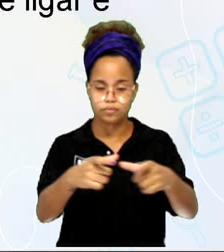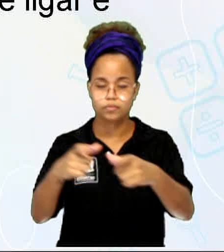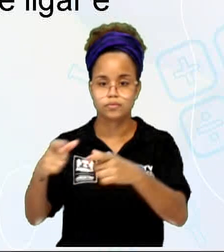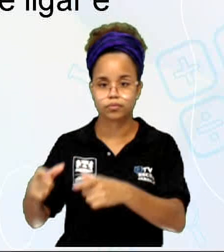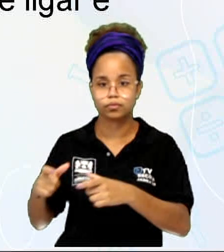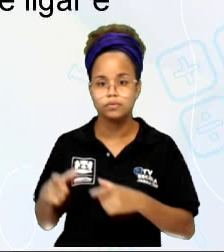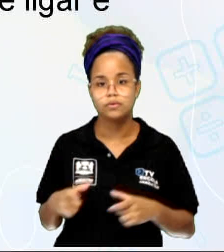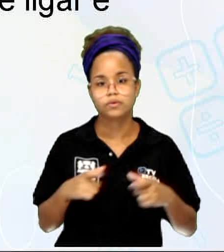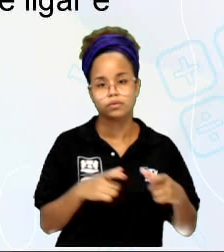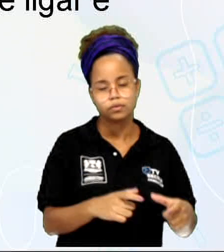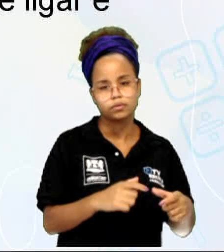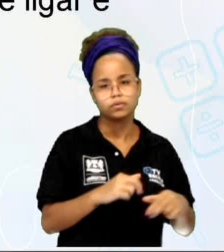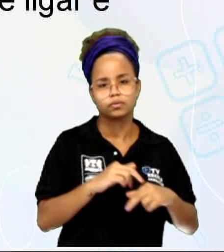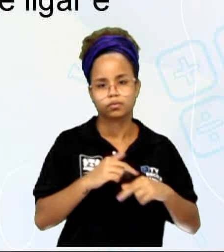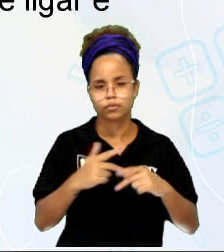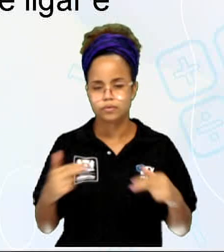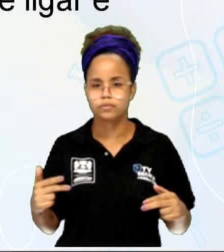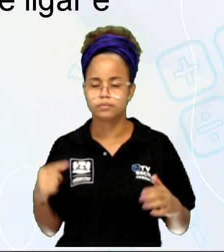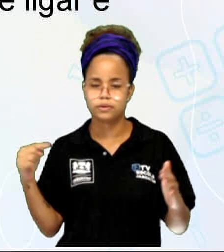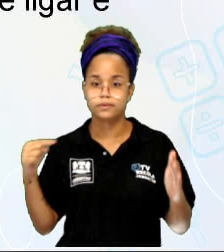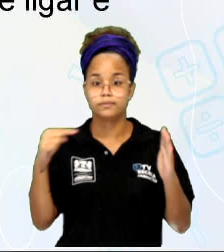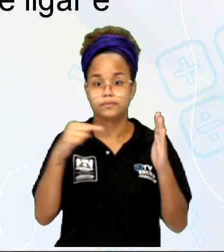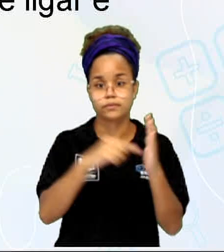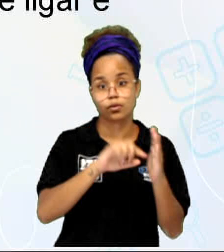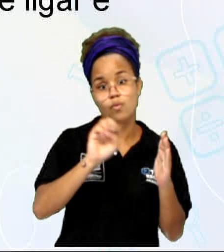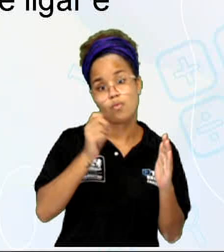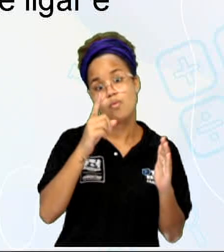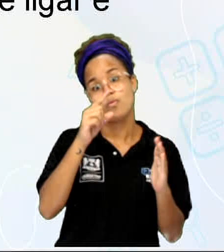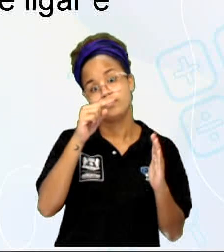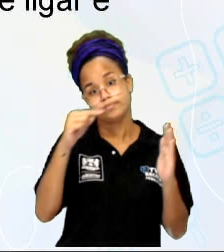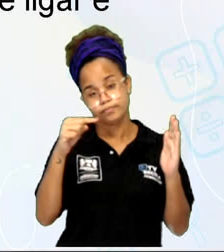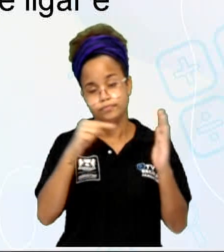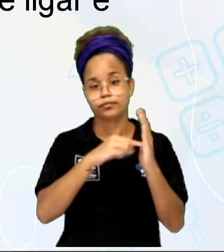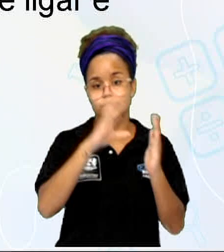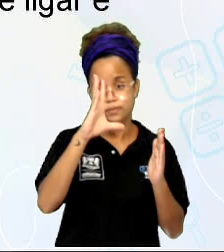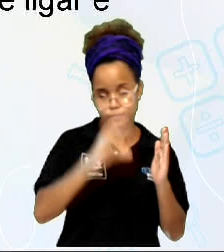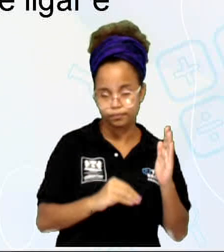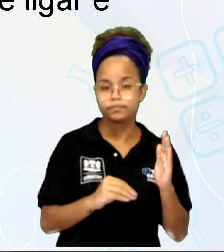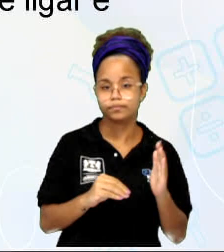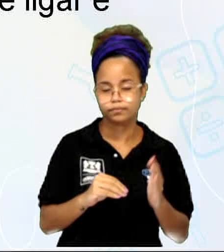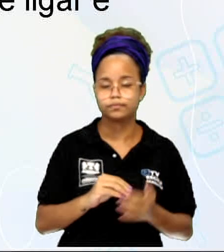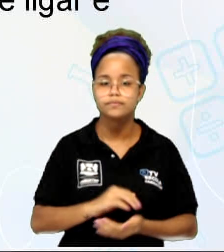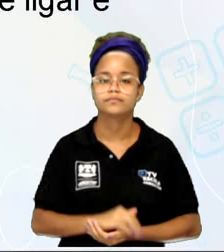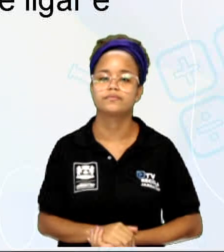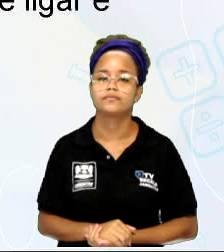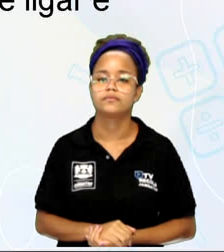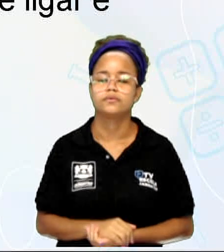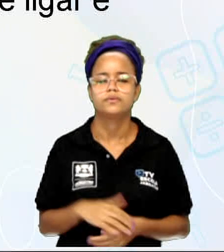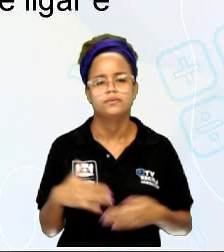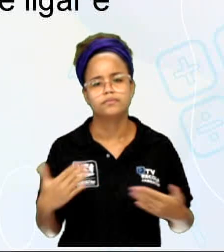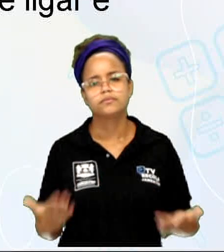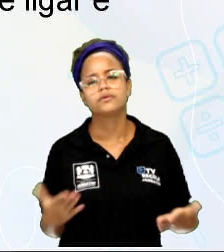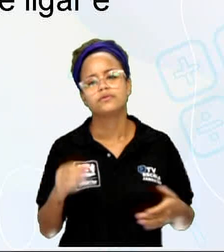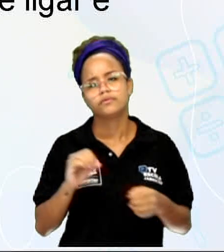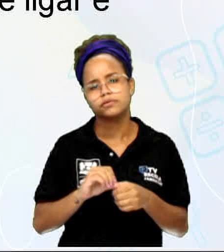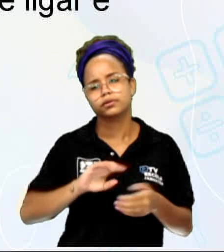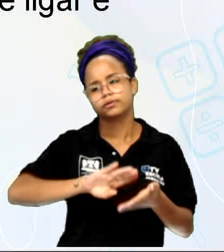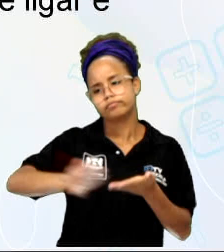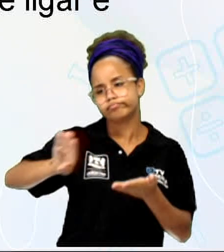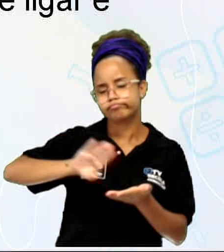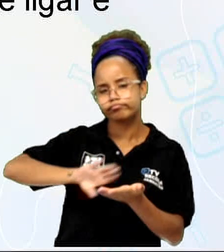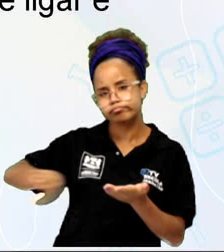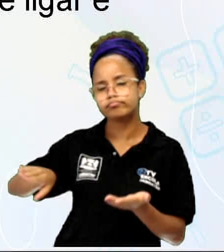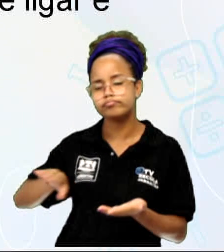como elementos para se ligar ou desligar uma determinada carga. Ou seja, ele faz ali a separação, né?